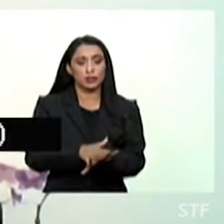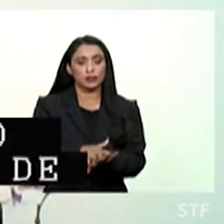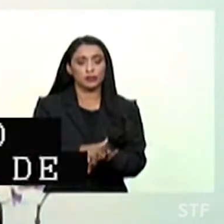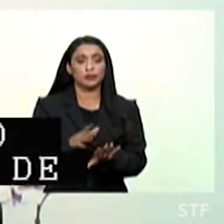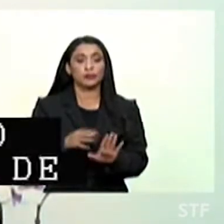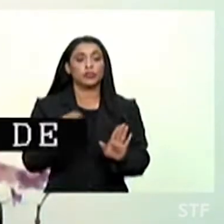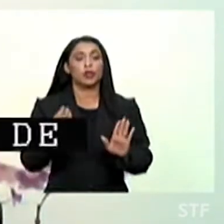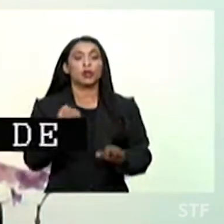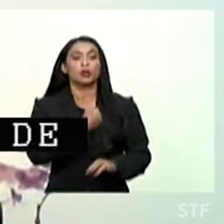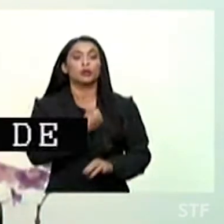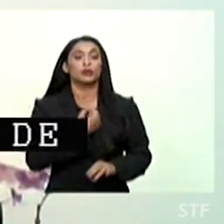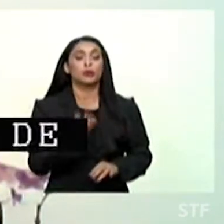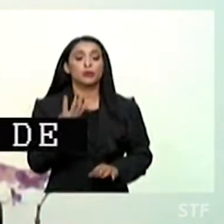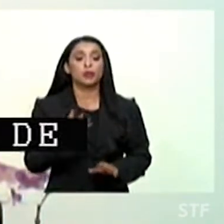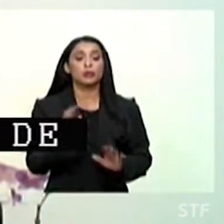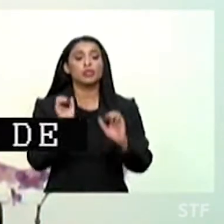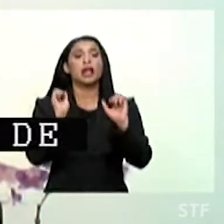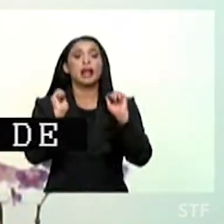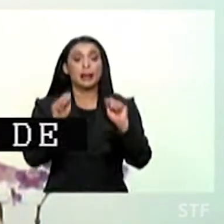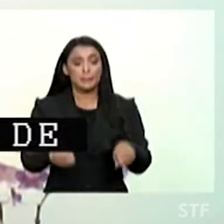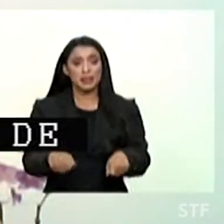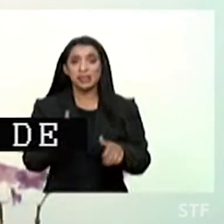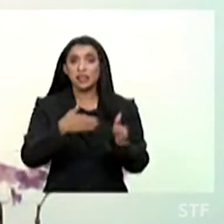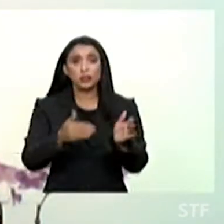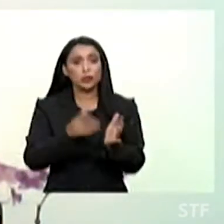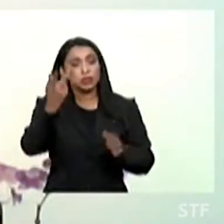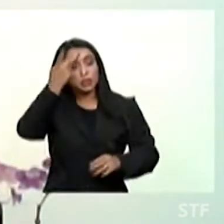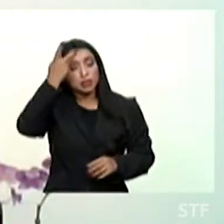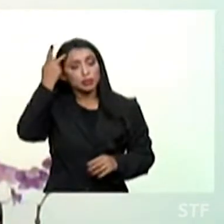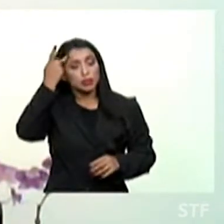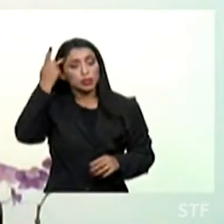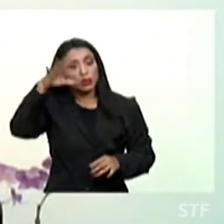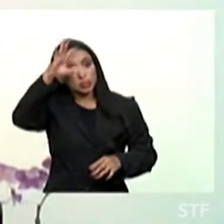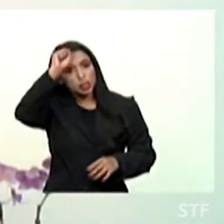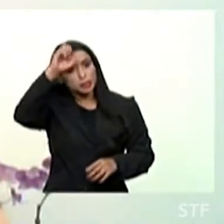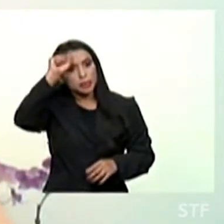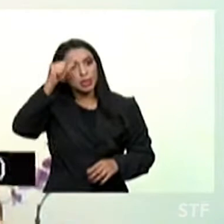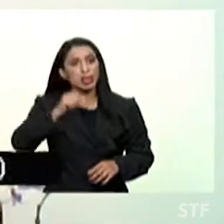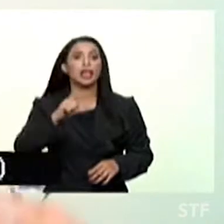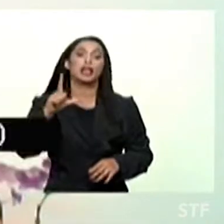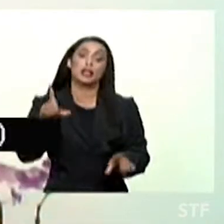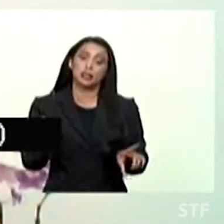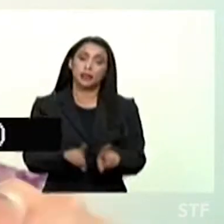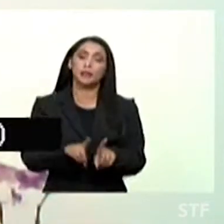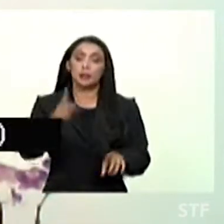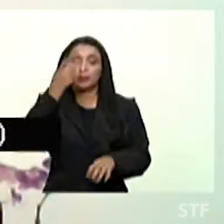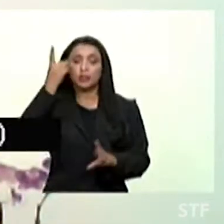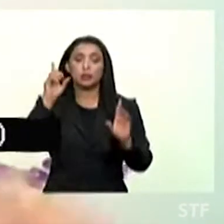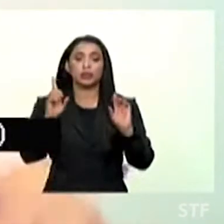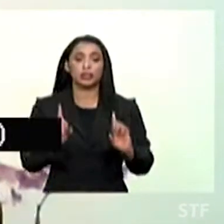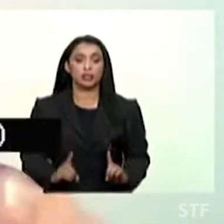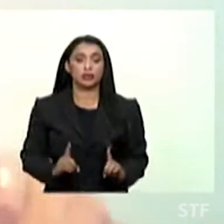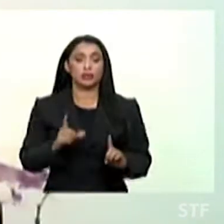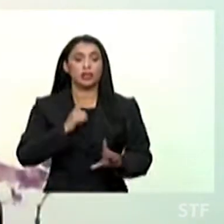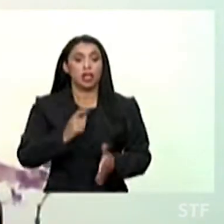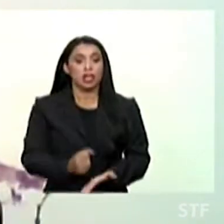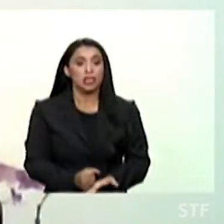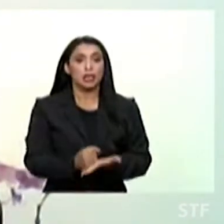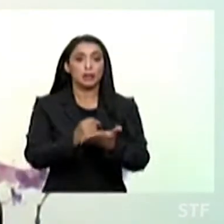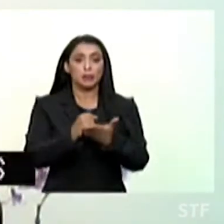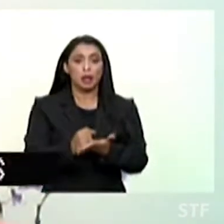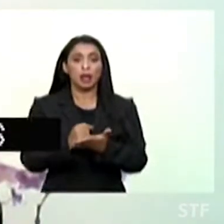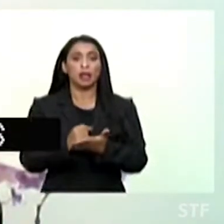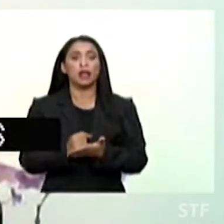reconhece a capacidade de todas as pessoas de aprender, incluindo as que têm alguma deficiência, desde que provido suportes, acomodações